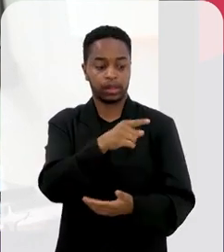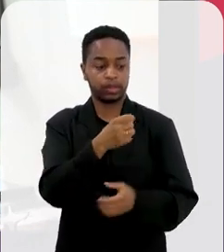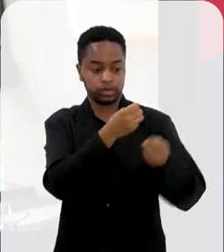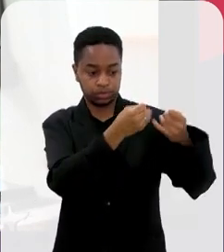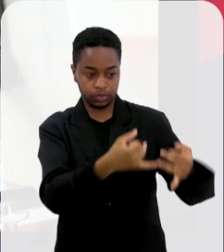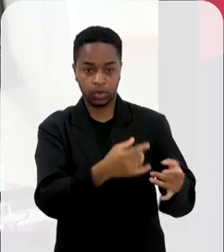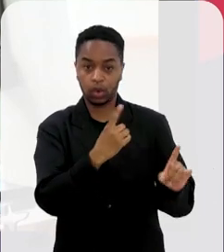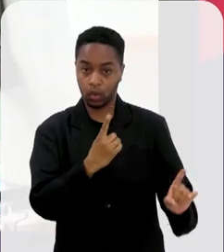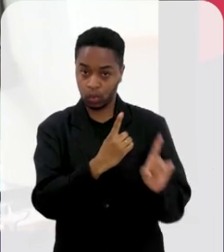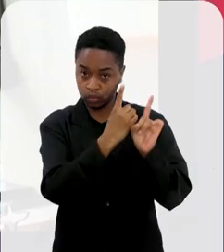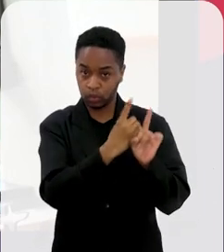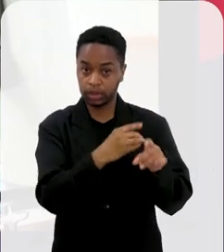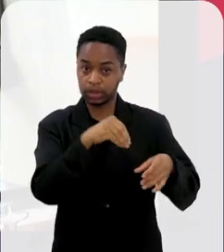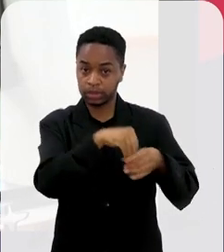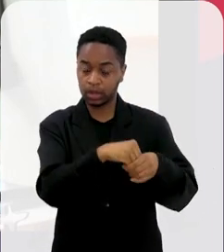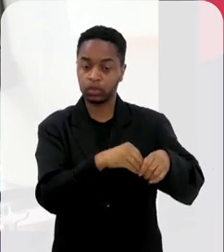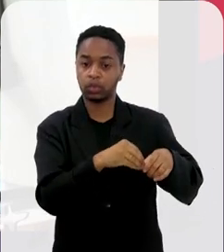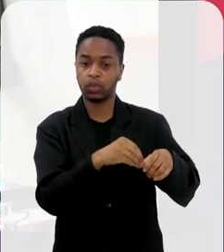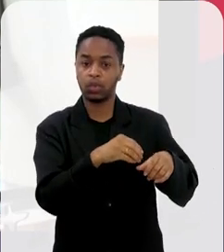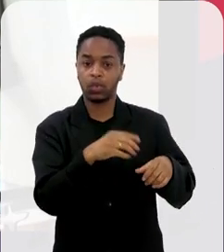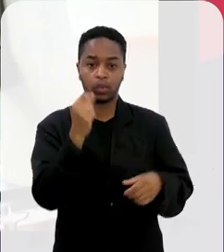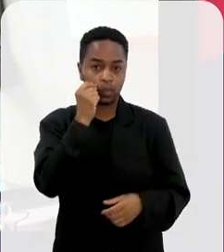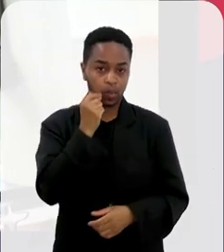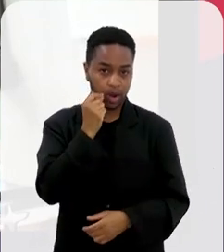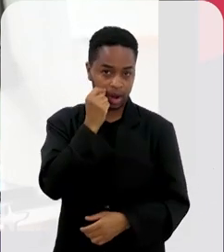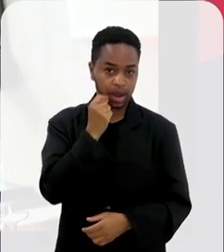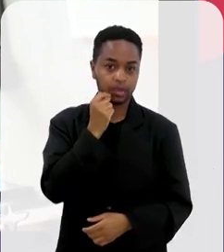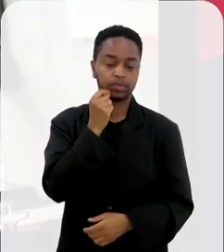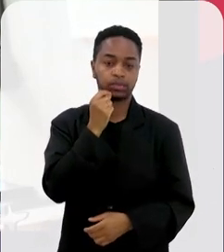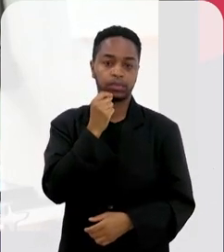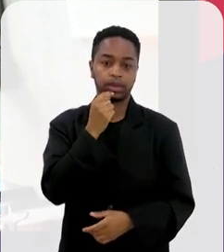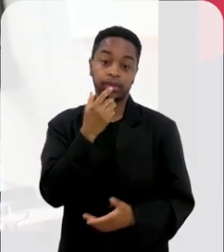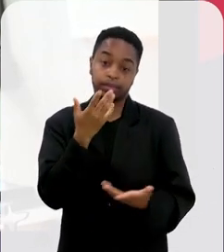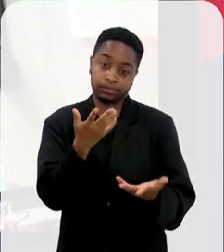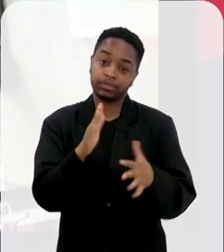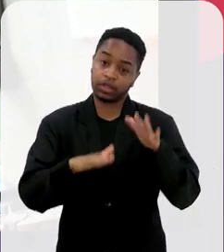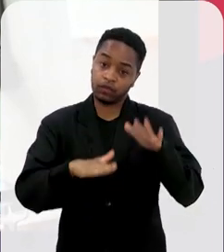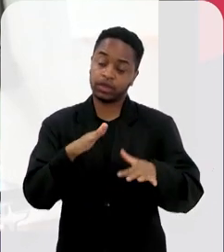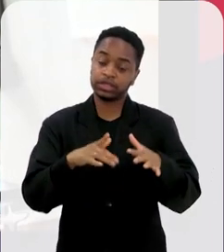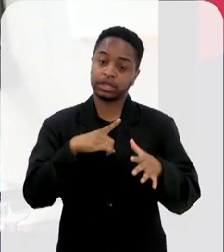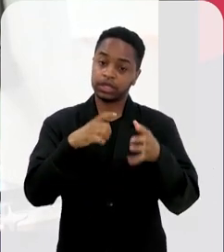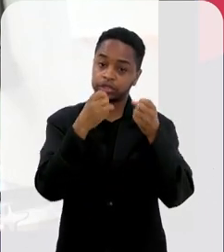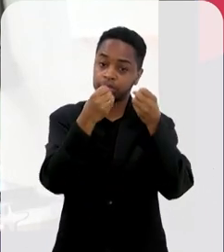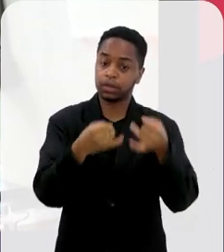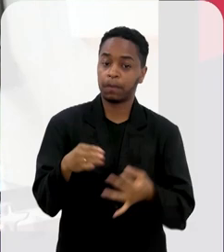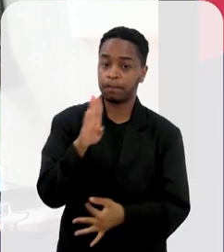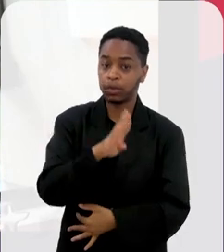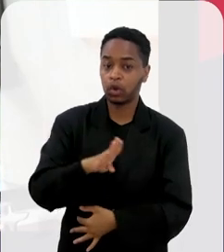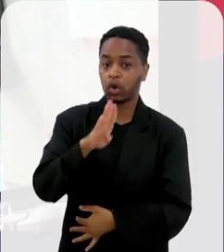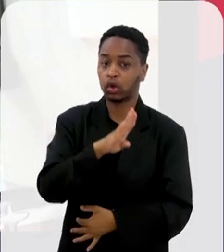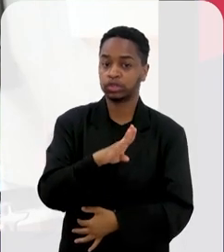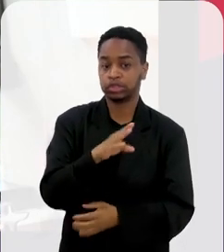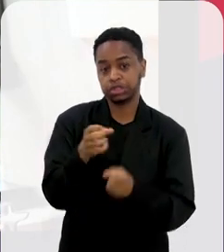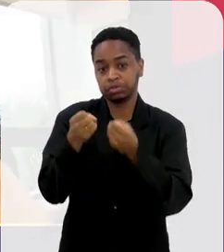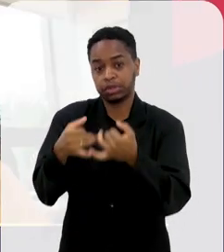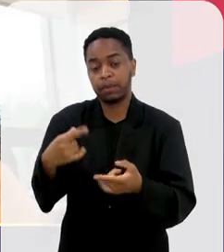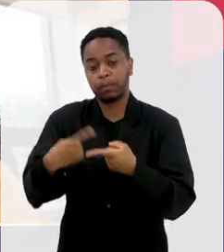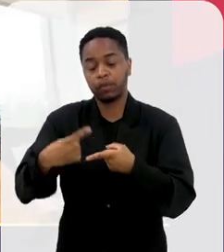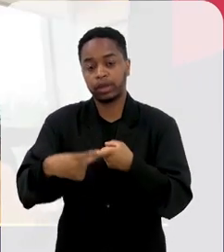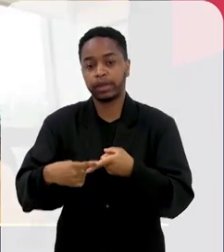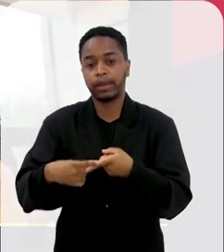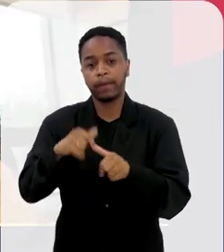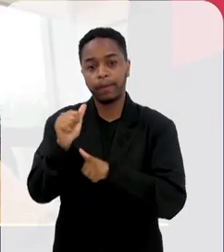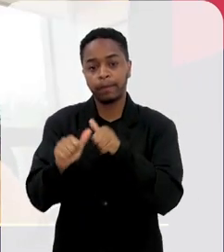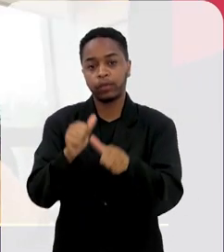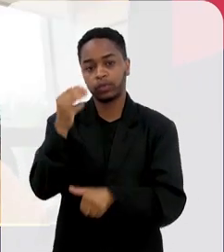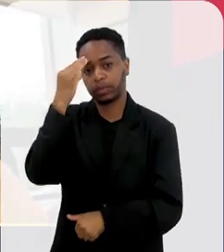a Cláudia havia encontrado dentro dos modelos animais como uma causa biológica que justificava